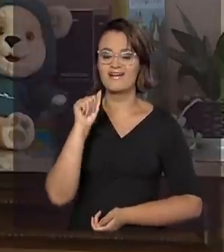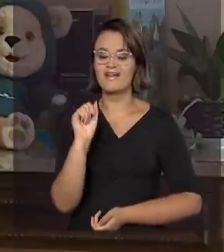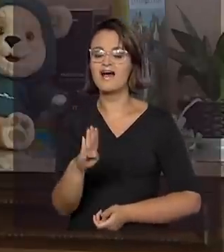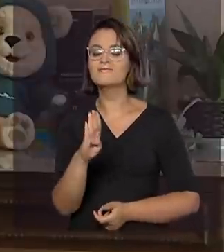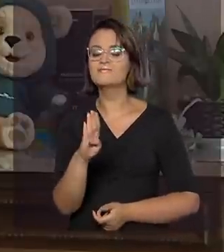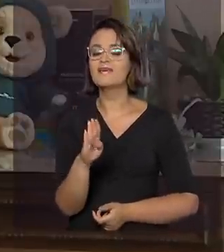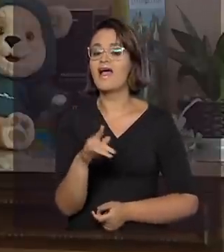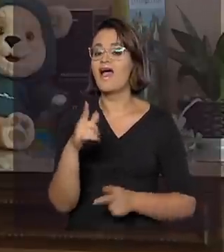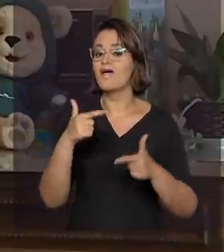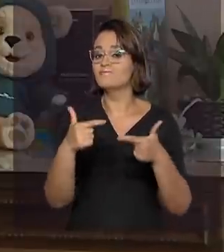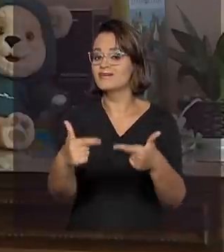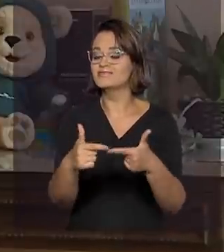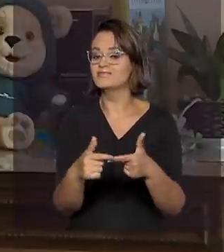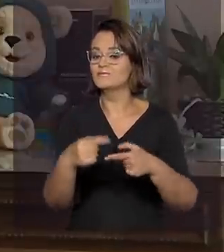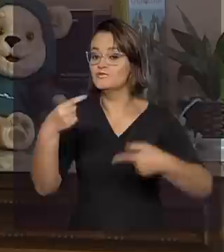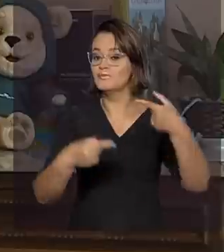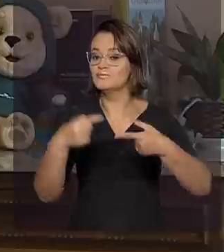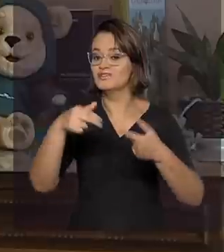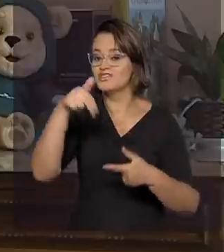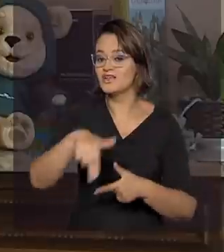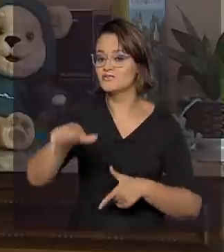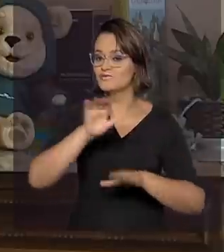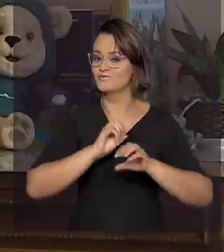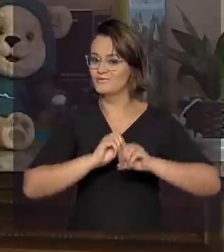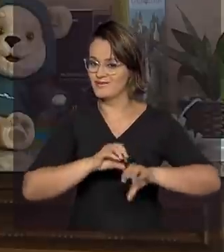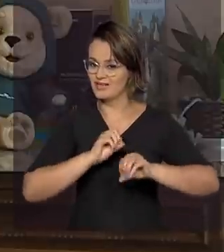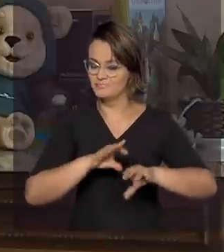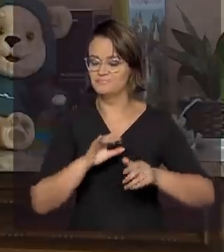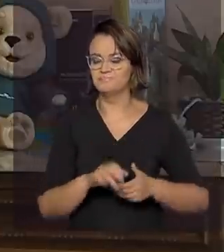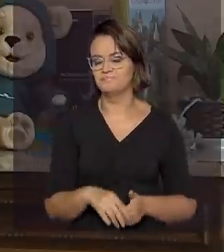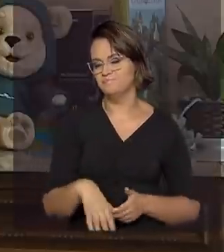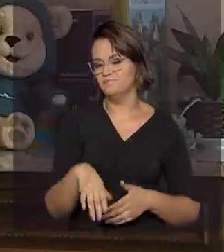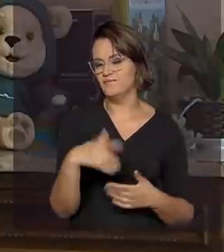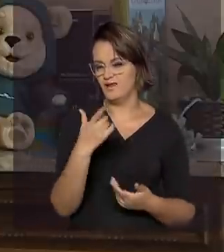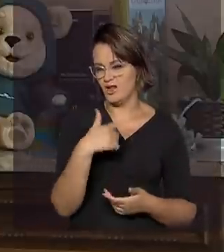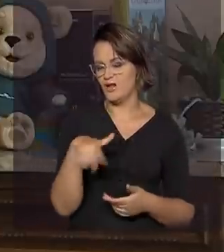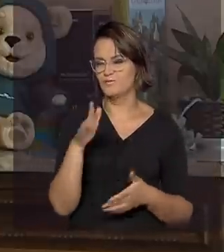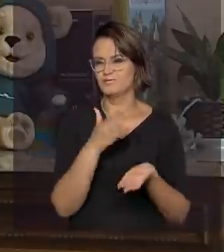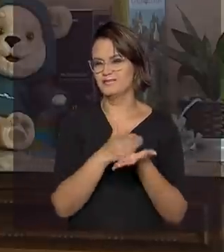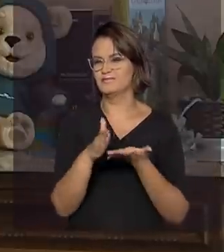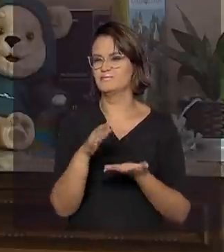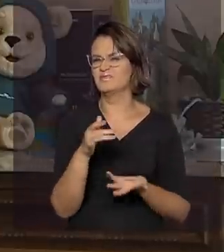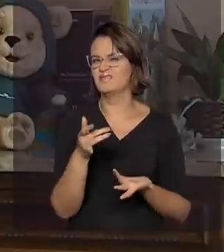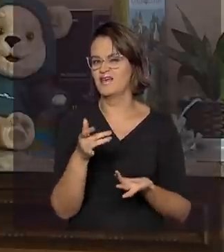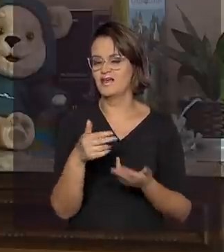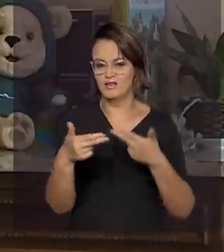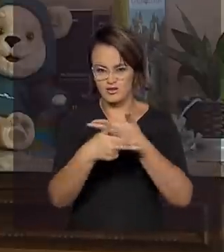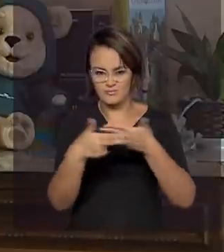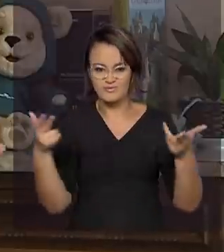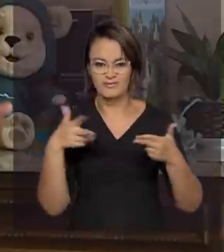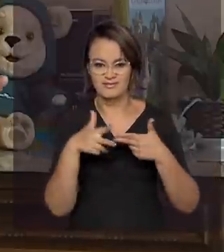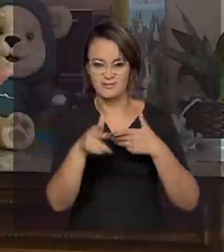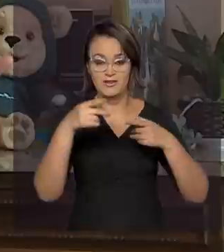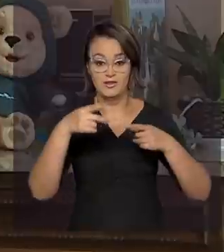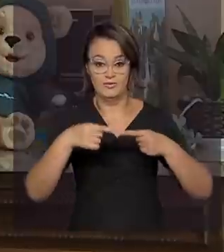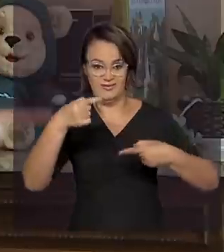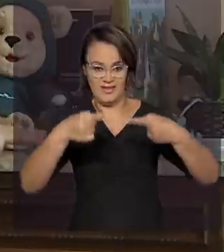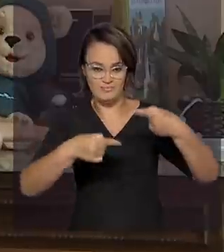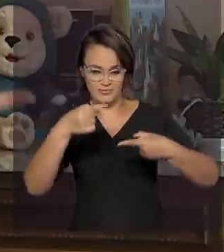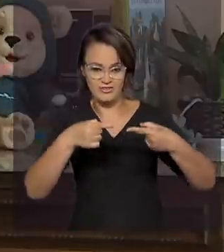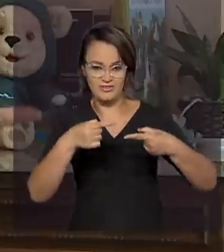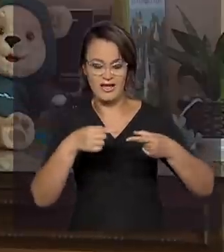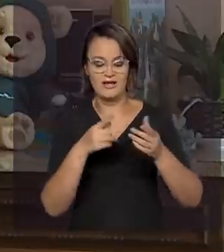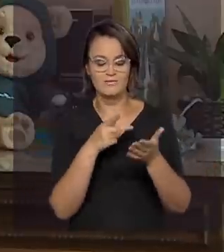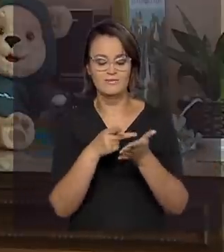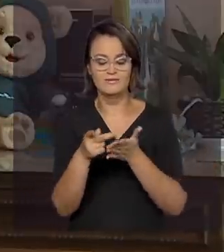decorrentes da Política Nacional de Alfabetização. Começamos, depois do lançamento da política, com adesão ao